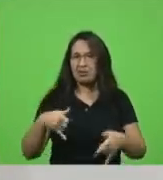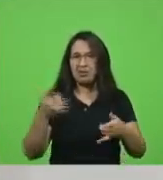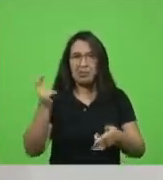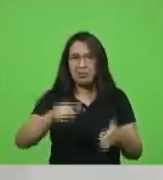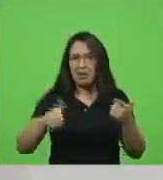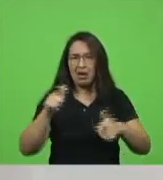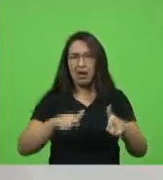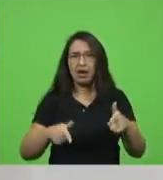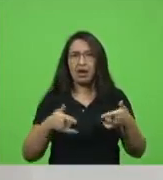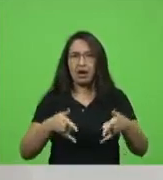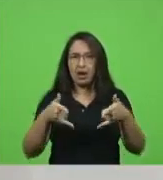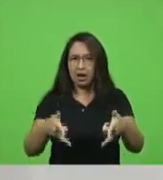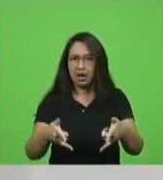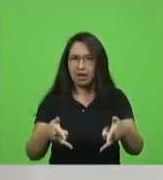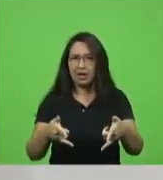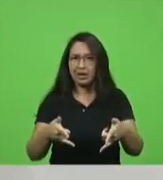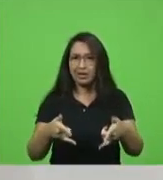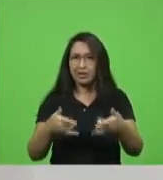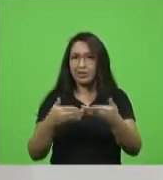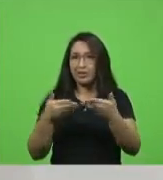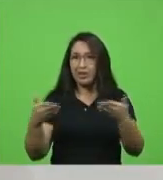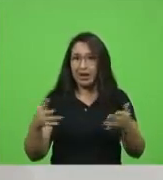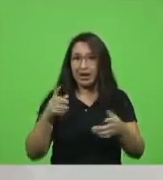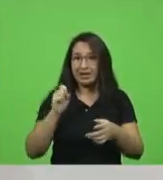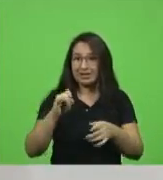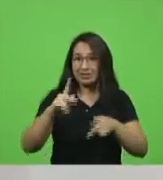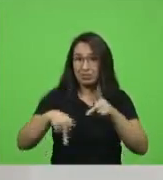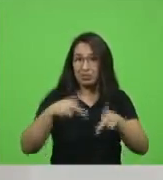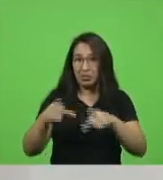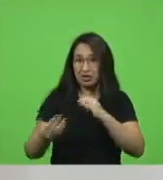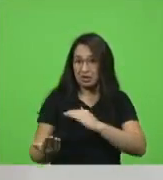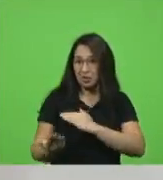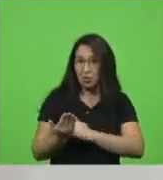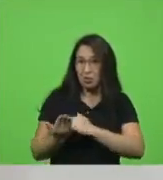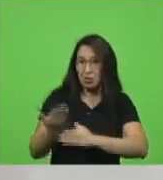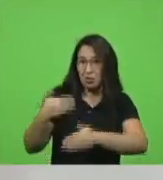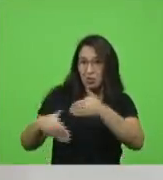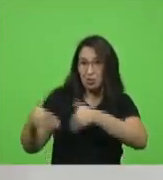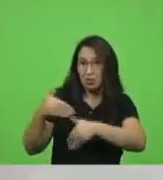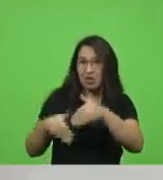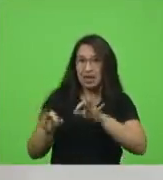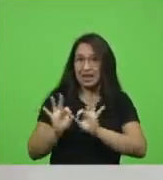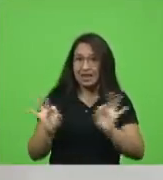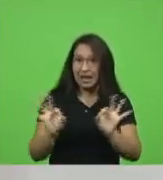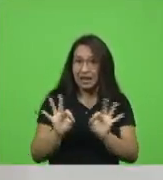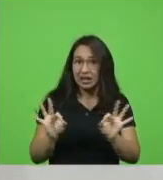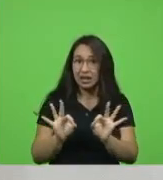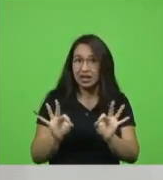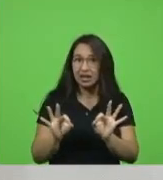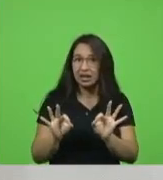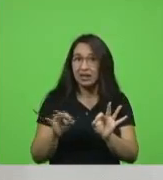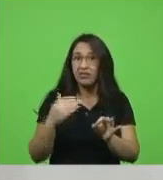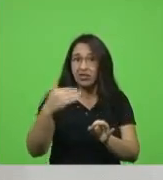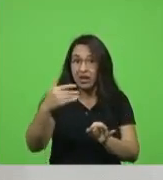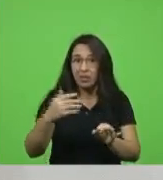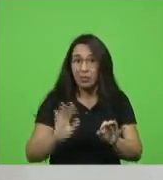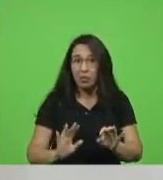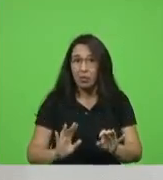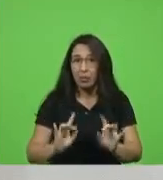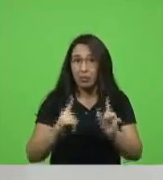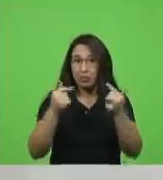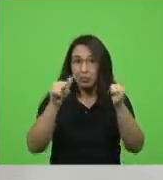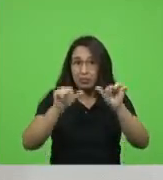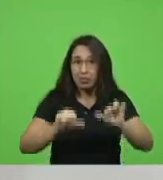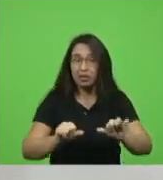população não souber fazer a sua parte se a população também não ajudar não colaborar agora nós estamos na disputa se